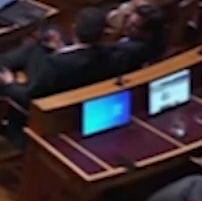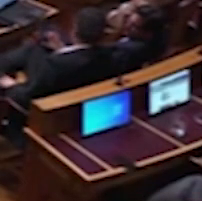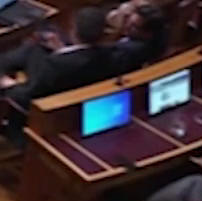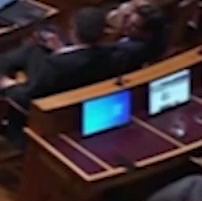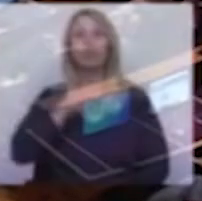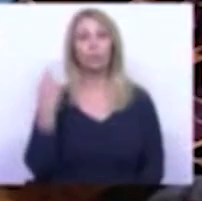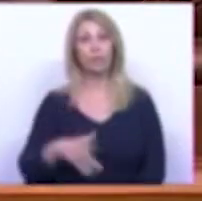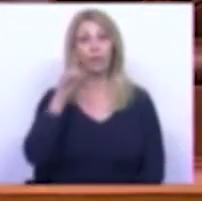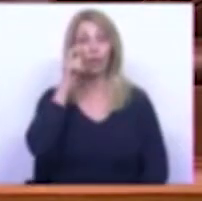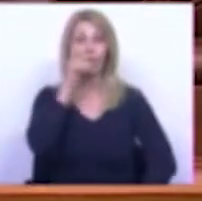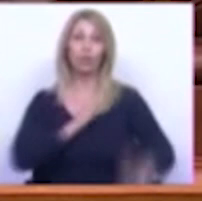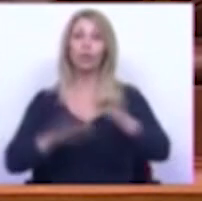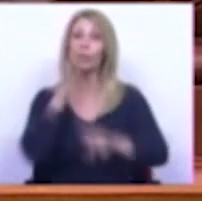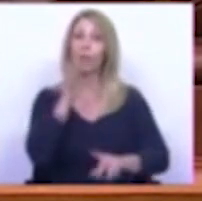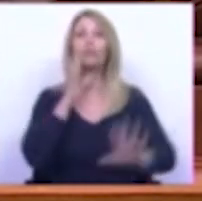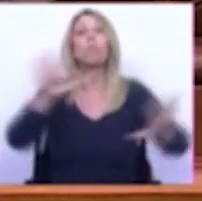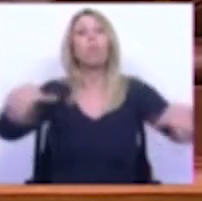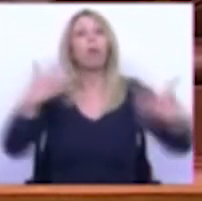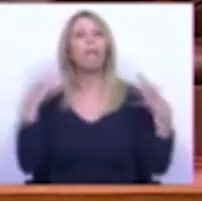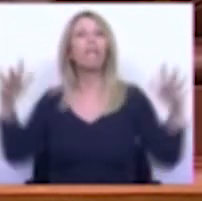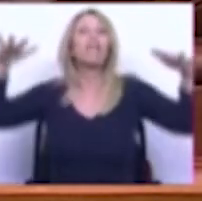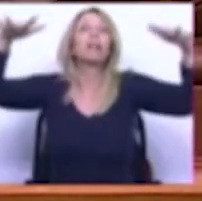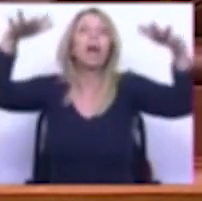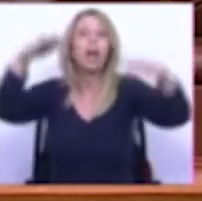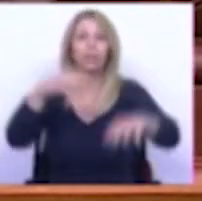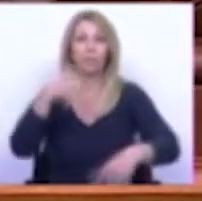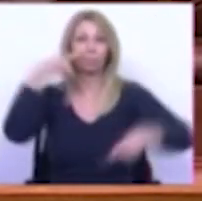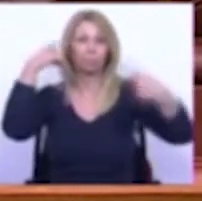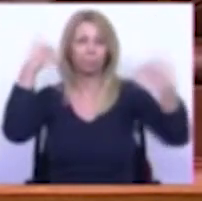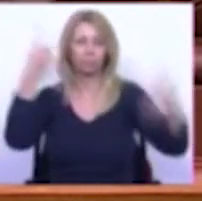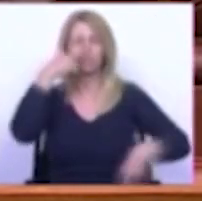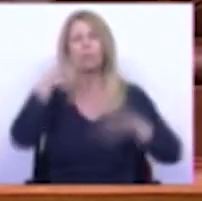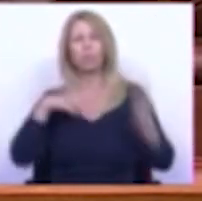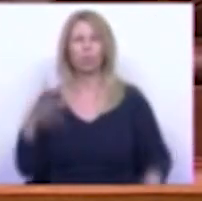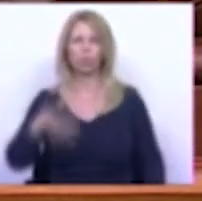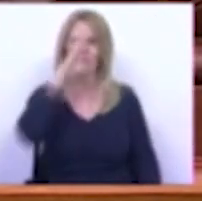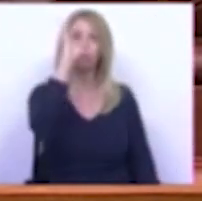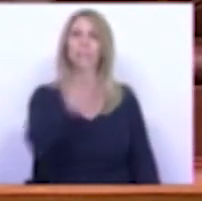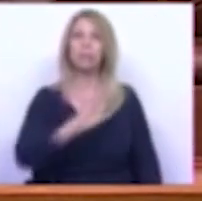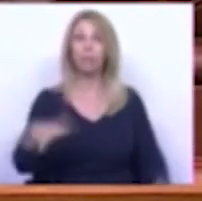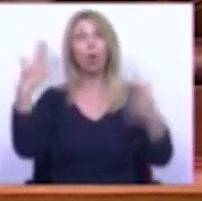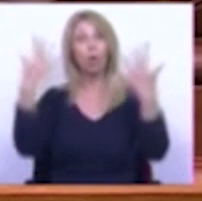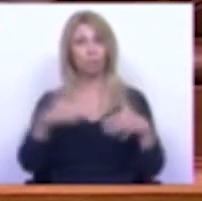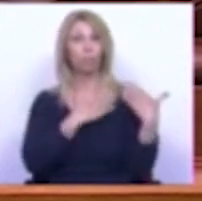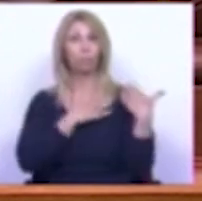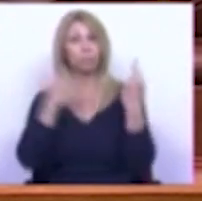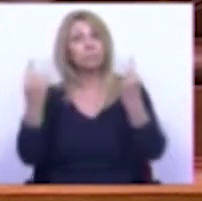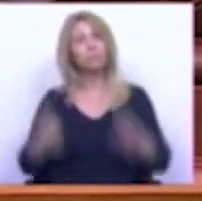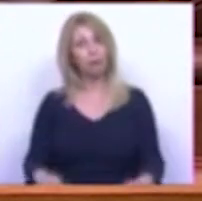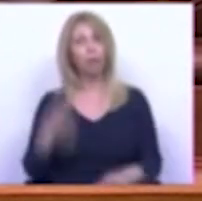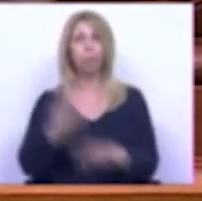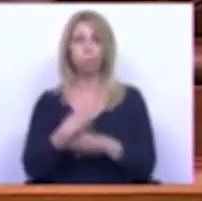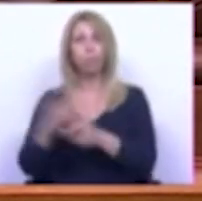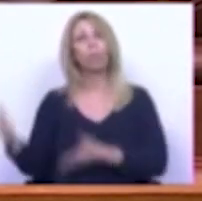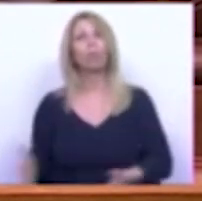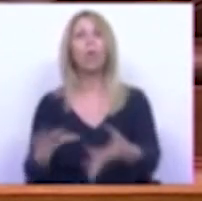Deputados podem tentar agitar fantasmas mas os portugueses sabem que este é um orçamento responsável de manutenção da trajetória